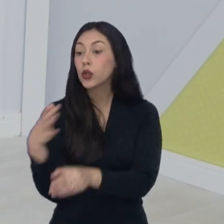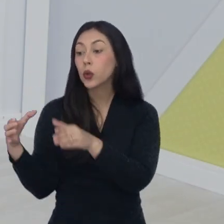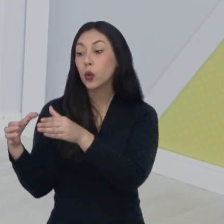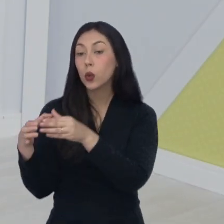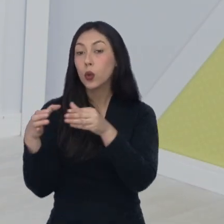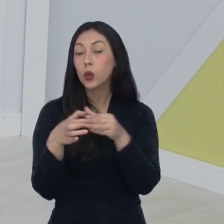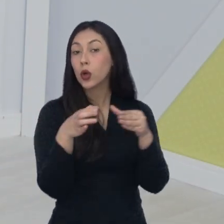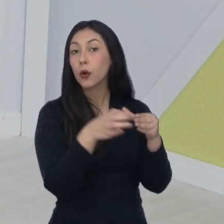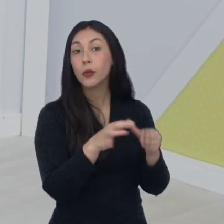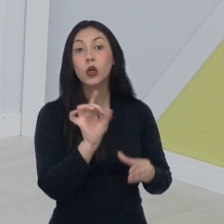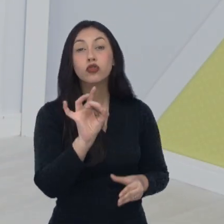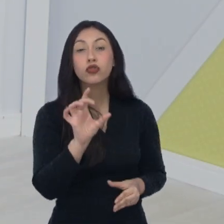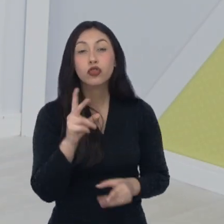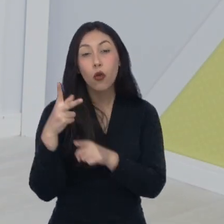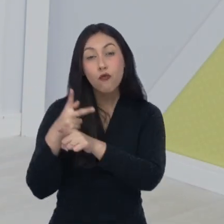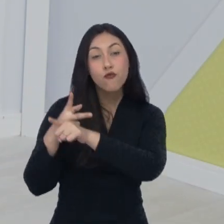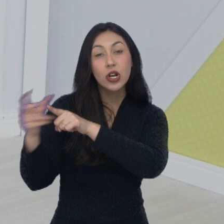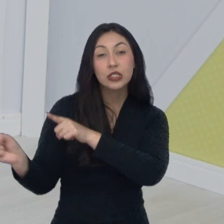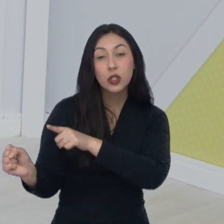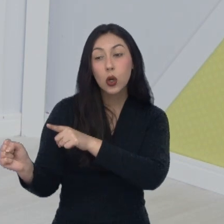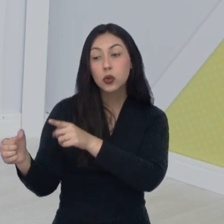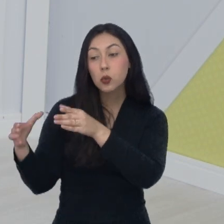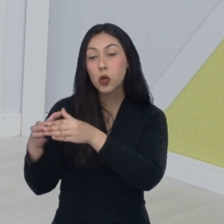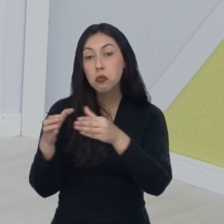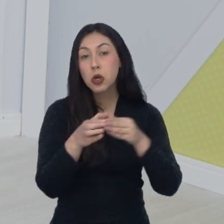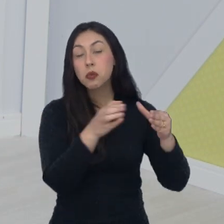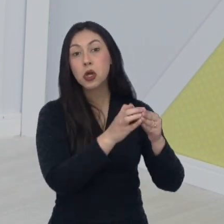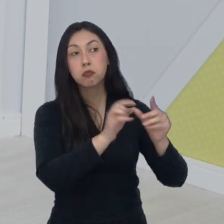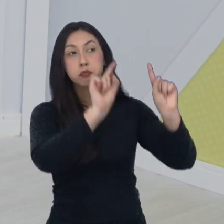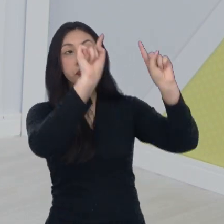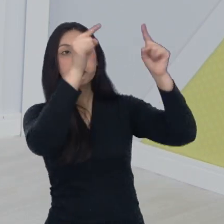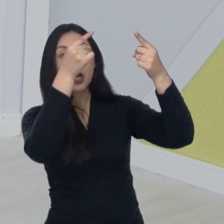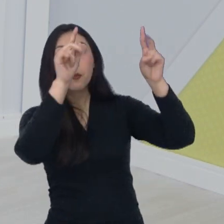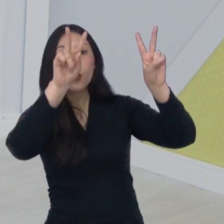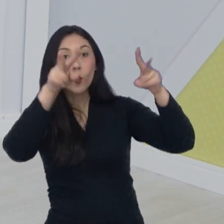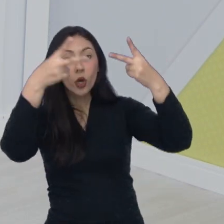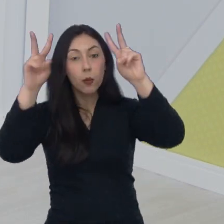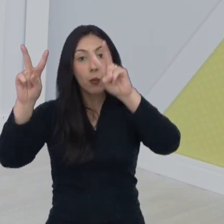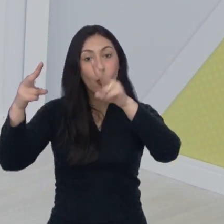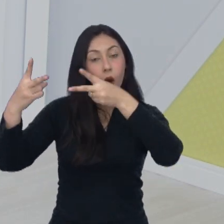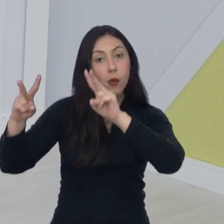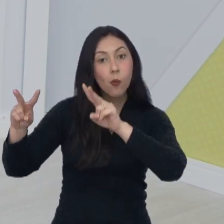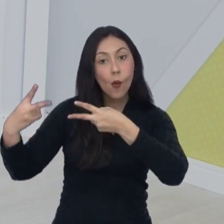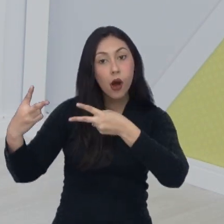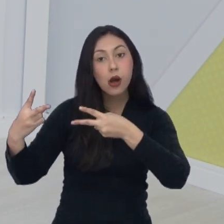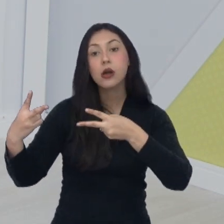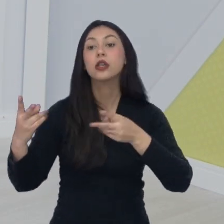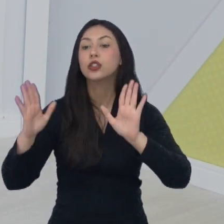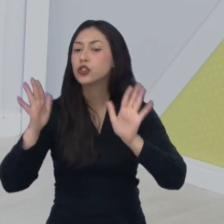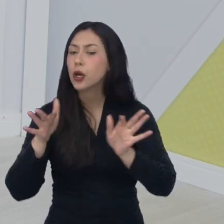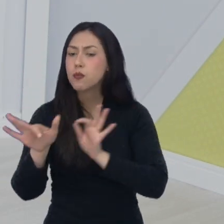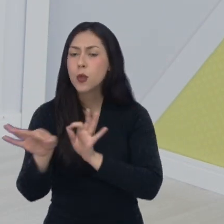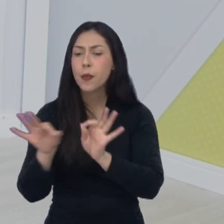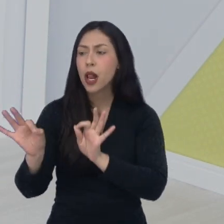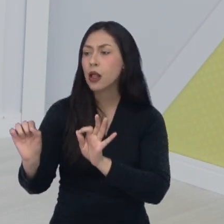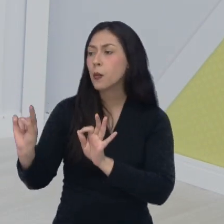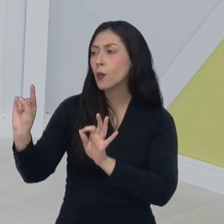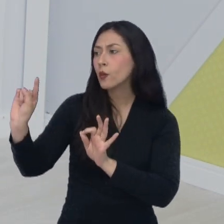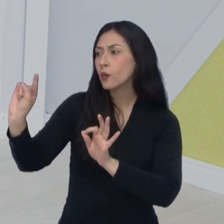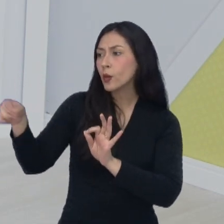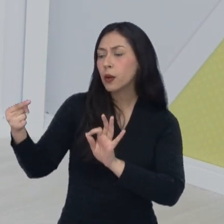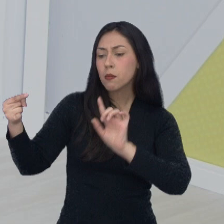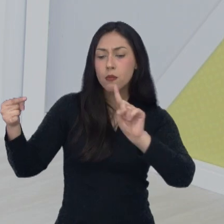Somente o campeão de cada grupo avança pra uma semifinal. Aí já está definido ser o primeiro do Grupo A contra o primeiro do Grupo D, o